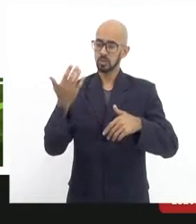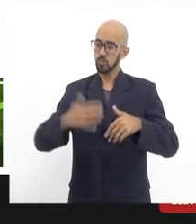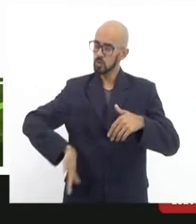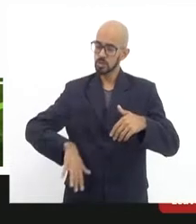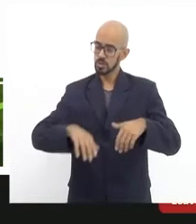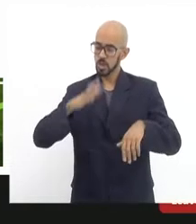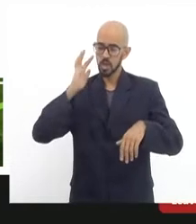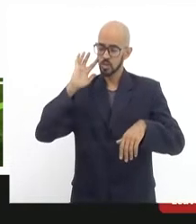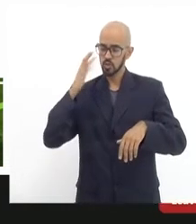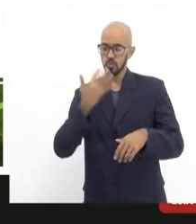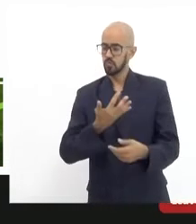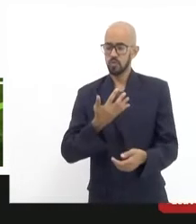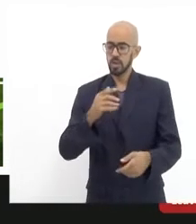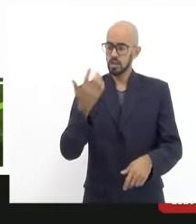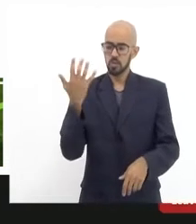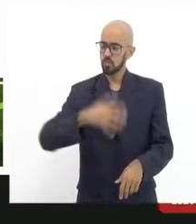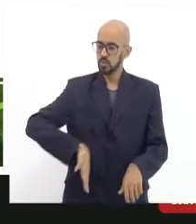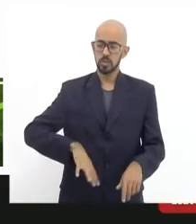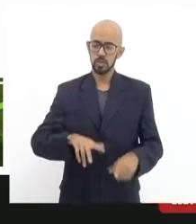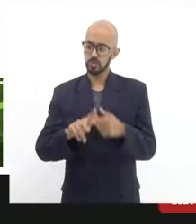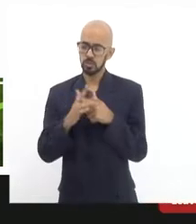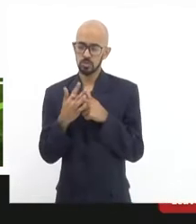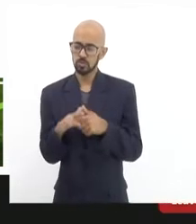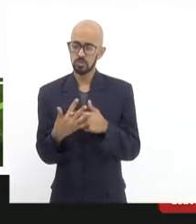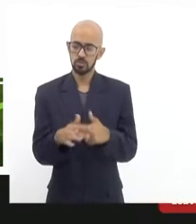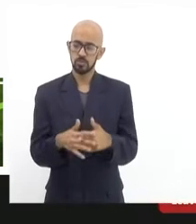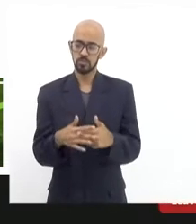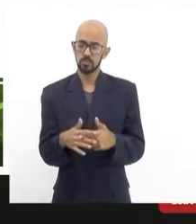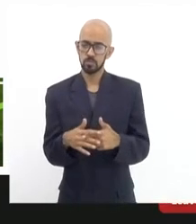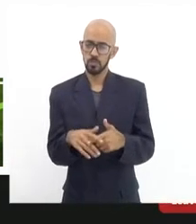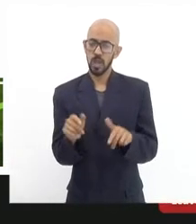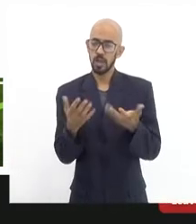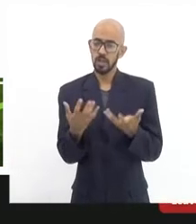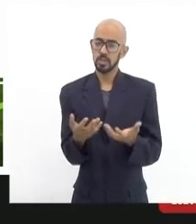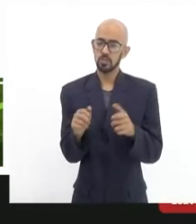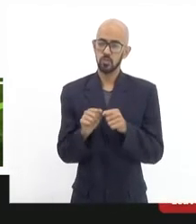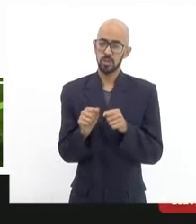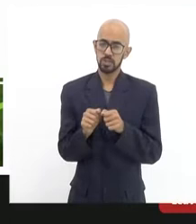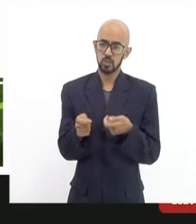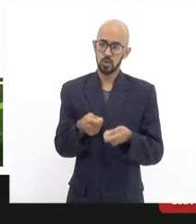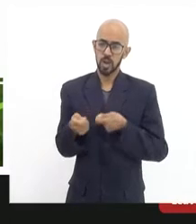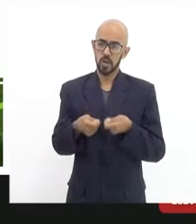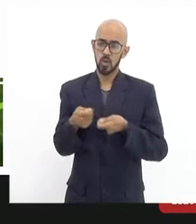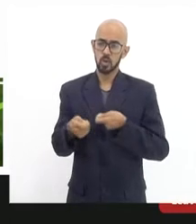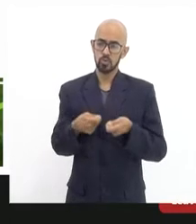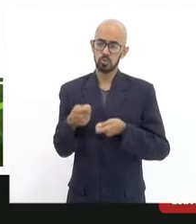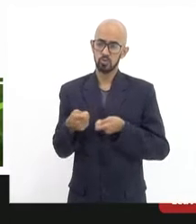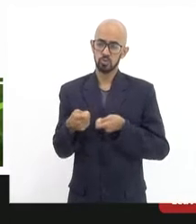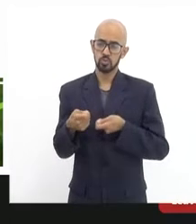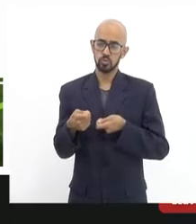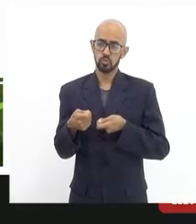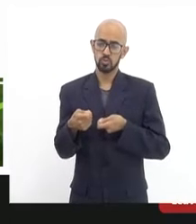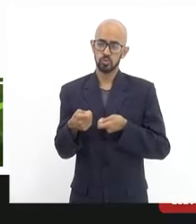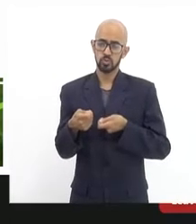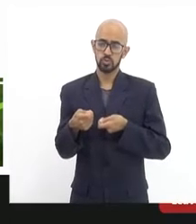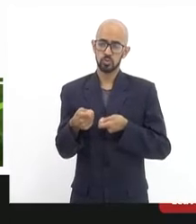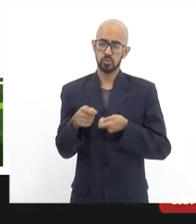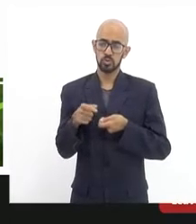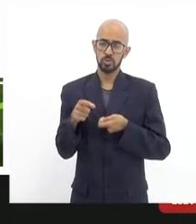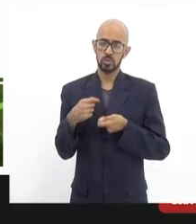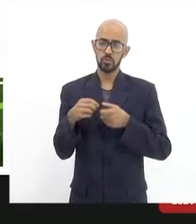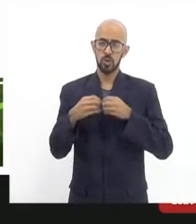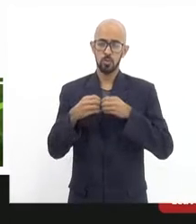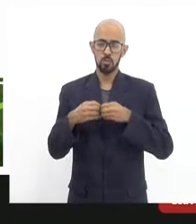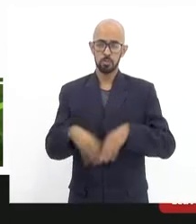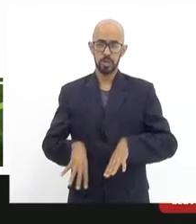não quis fazer a manutenção restauro, quis fazer um negócio, e esse negócio está sendo um prejuízo enorme